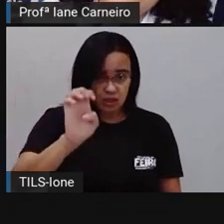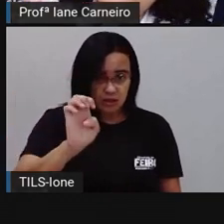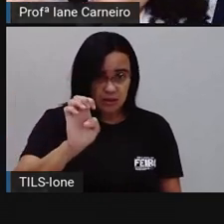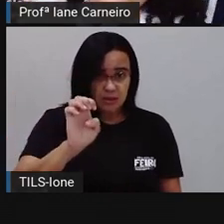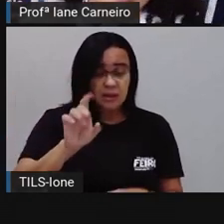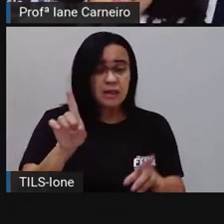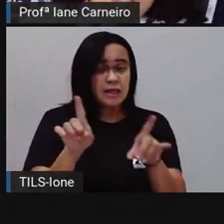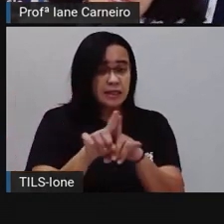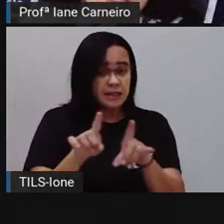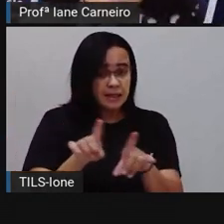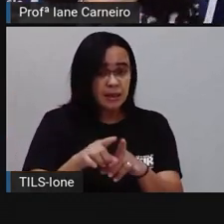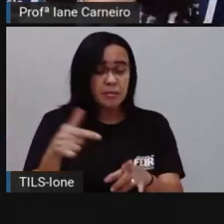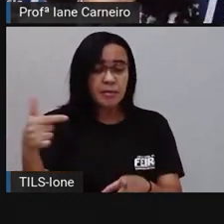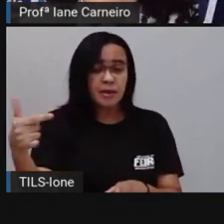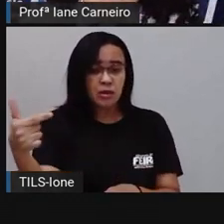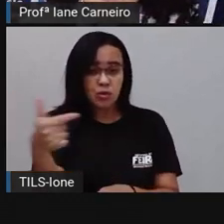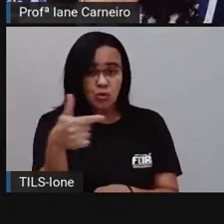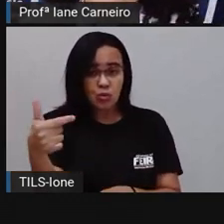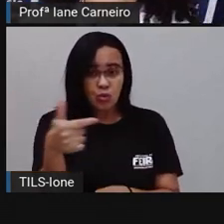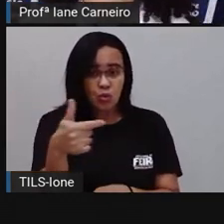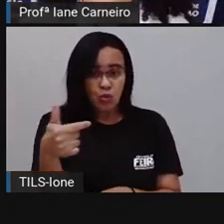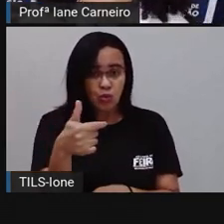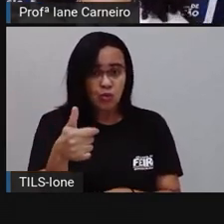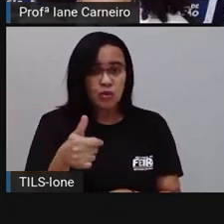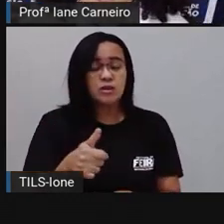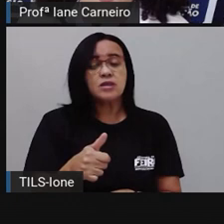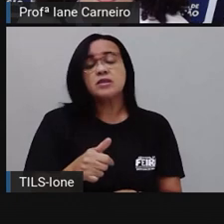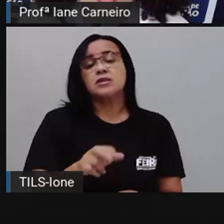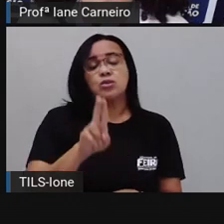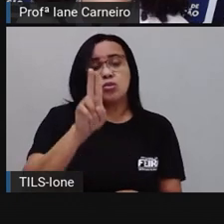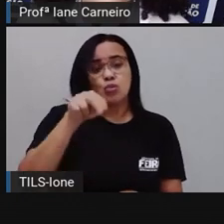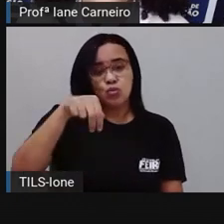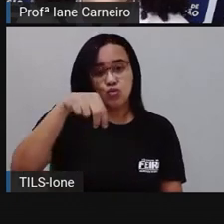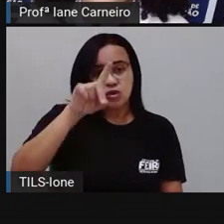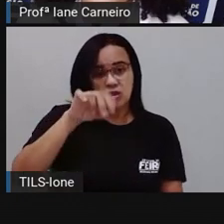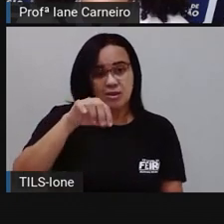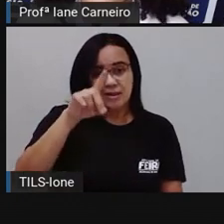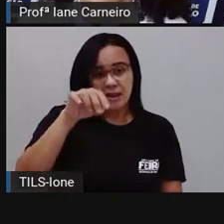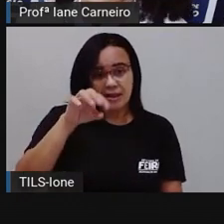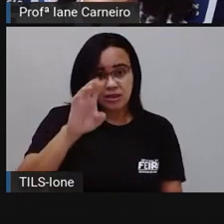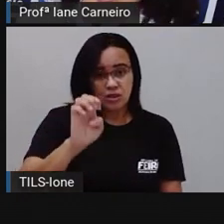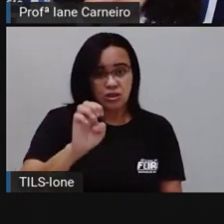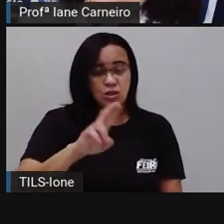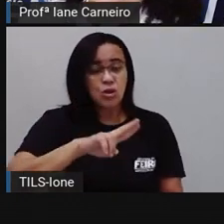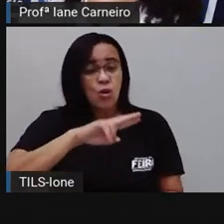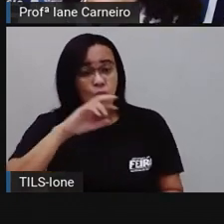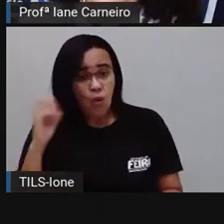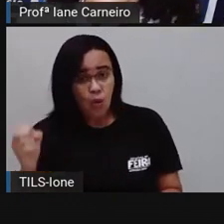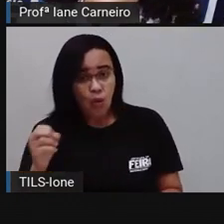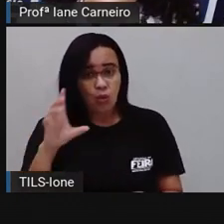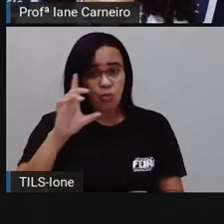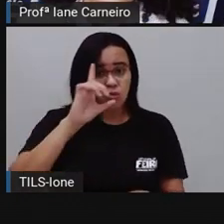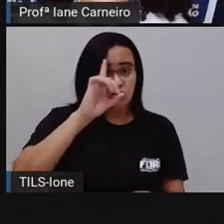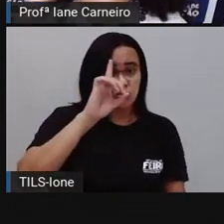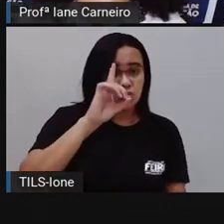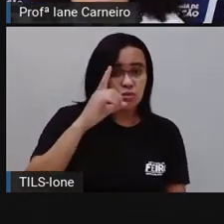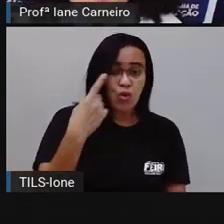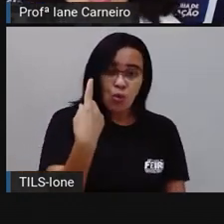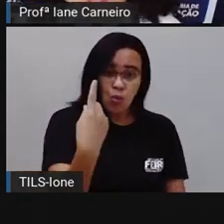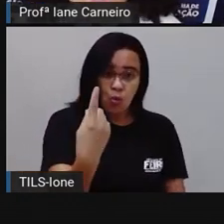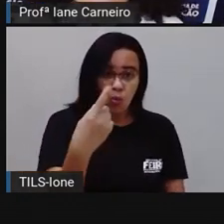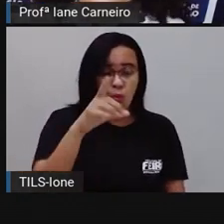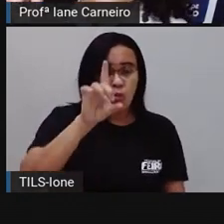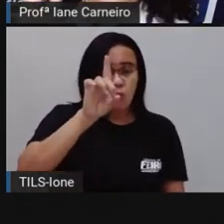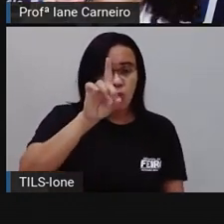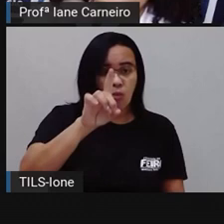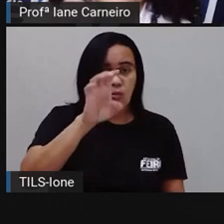valores diferentes. Como aqui o 2, ó. Pode ser 20 ou pode ser 2, tá bom? Então, o a gente vai